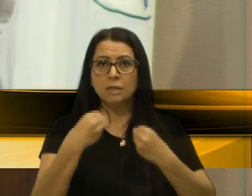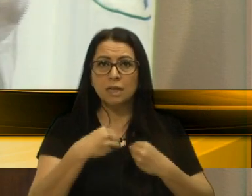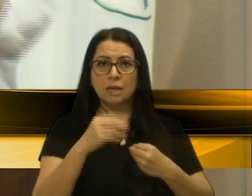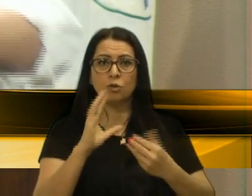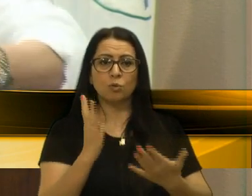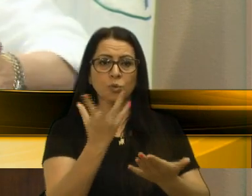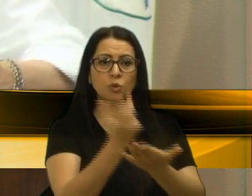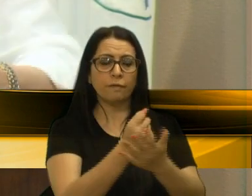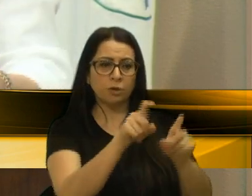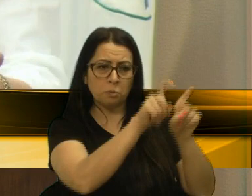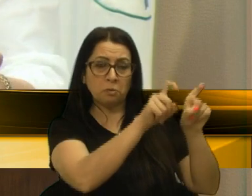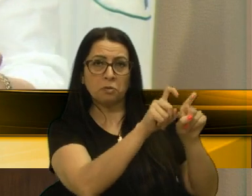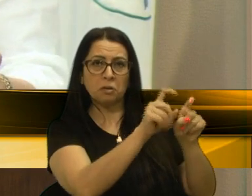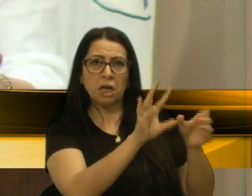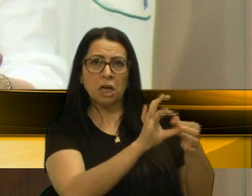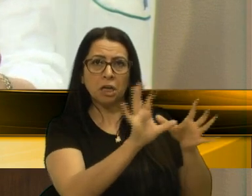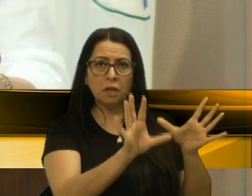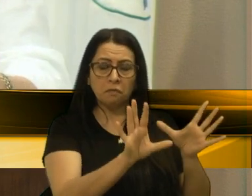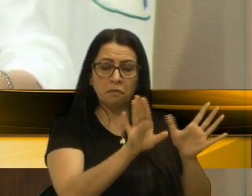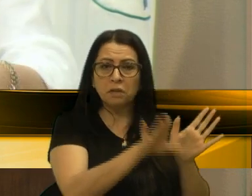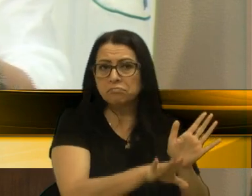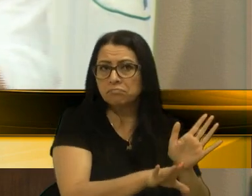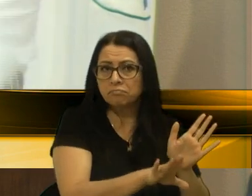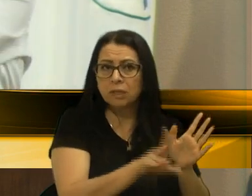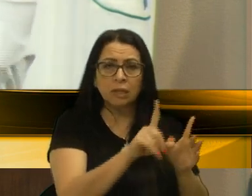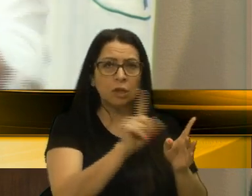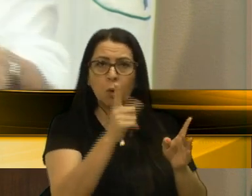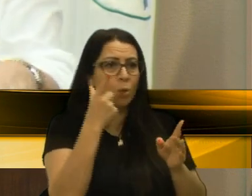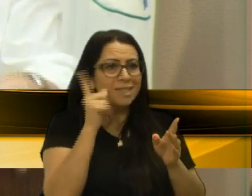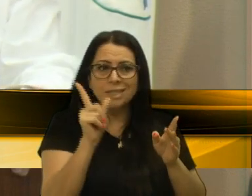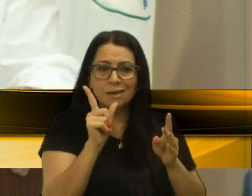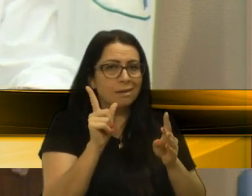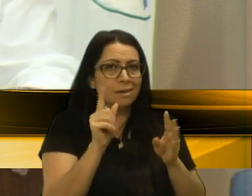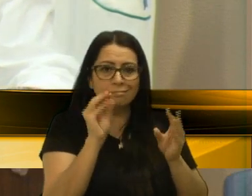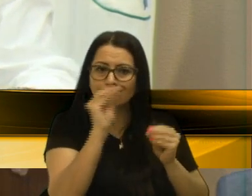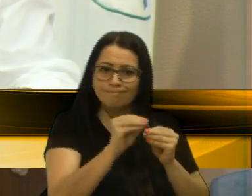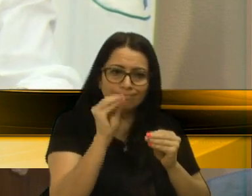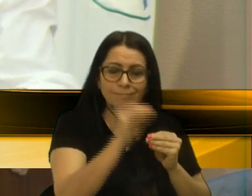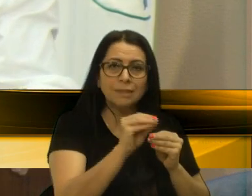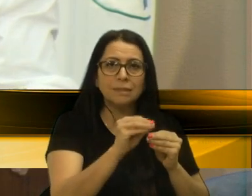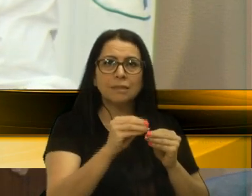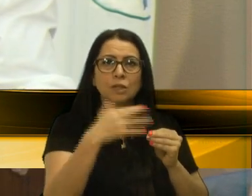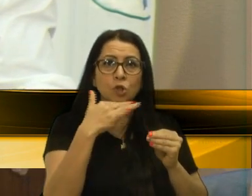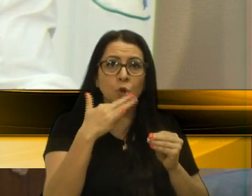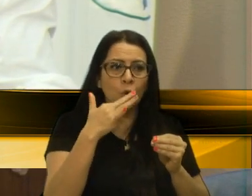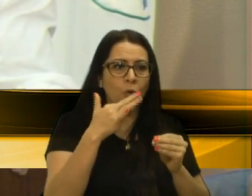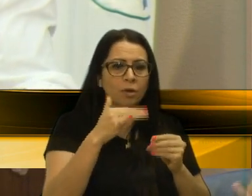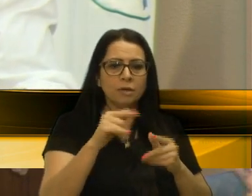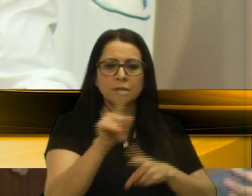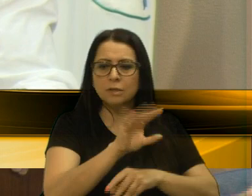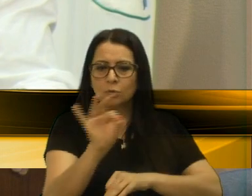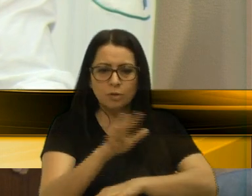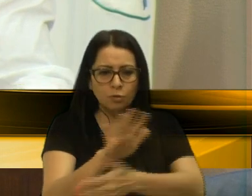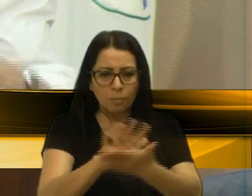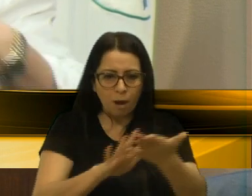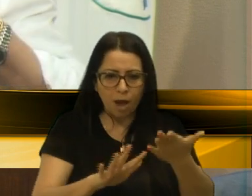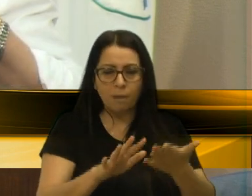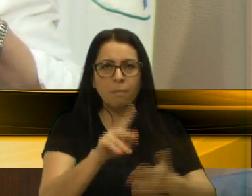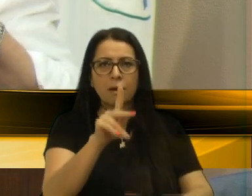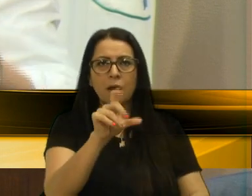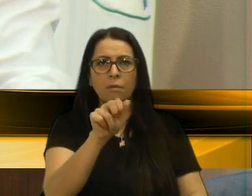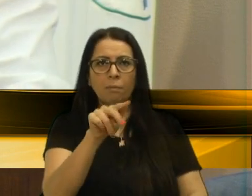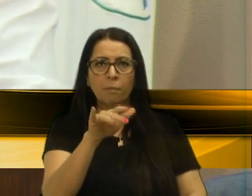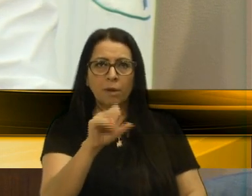um software livre, é isso, não é, Mosquem? Um software livre aí que não conseguia acessar as cores das plantas. Então,